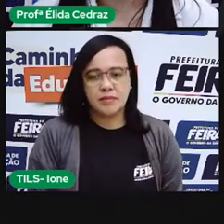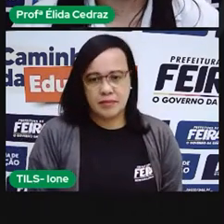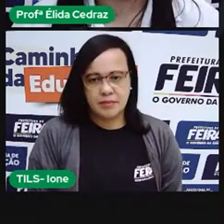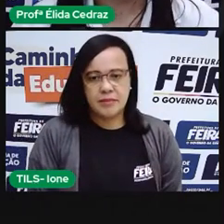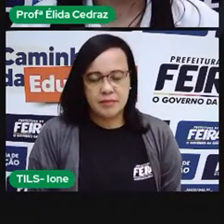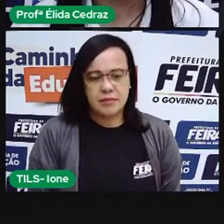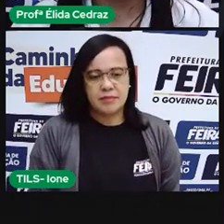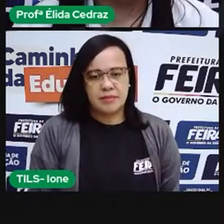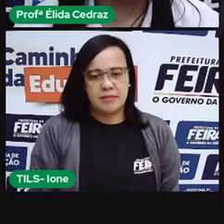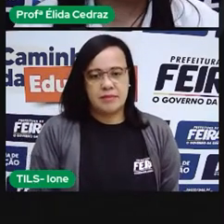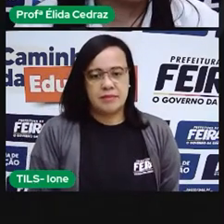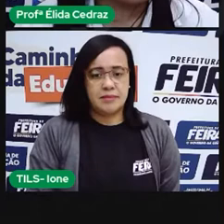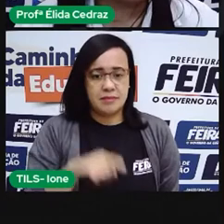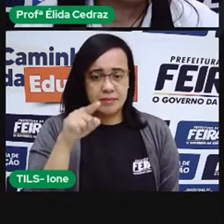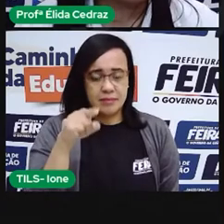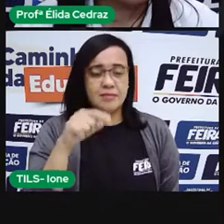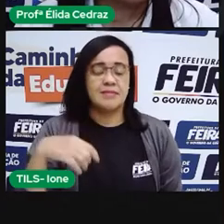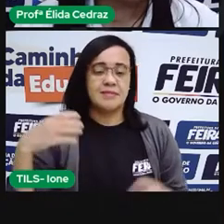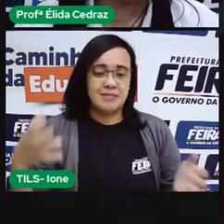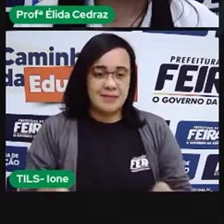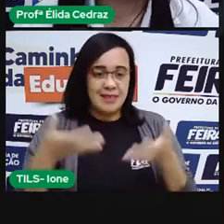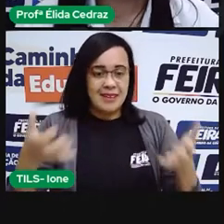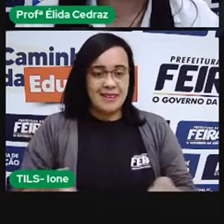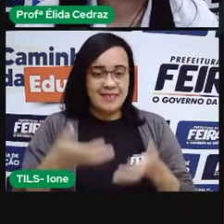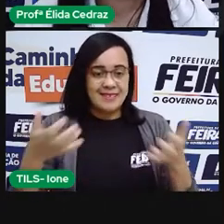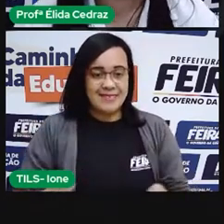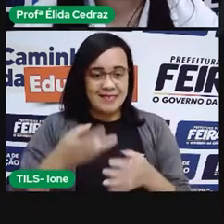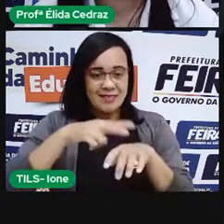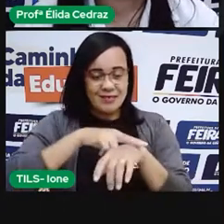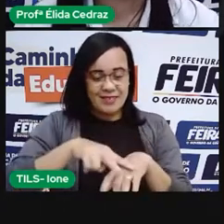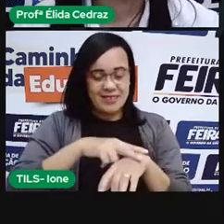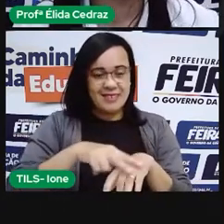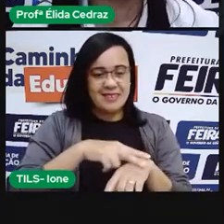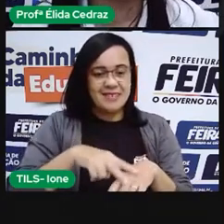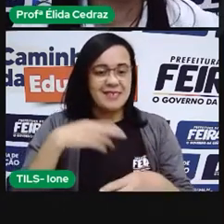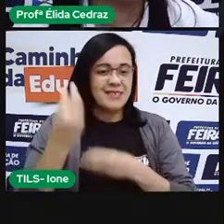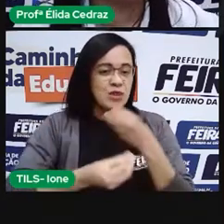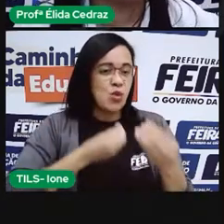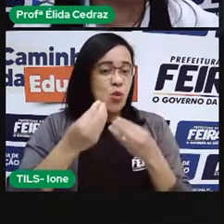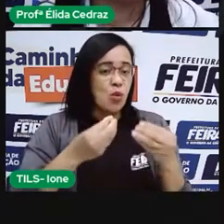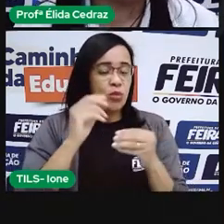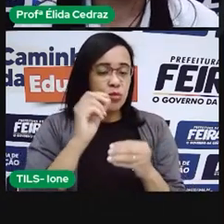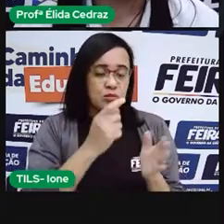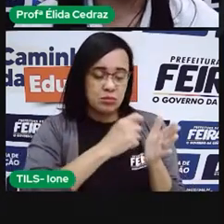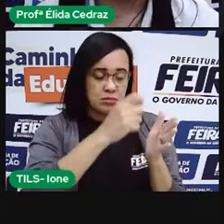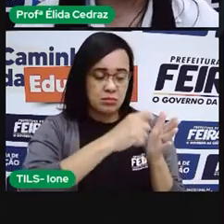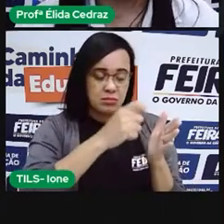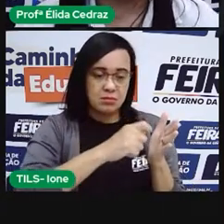O espináfre. Como nós escrevemos o nome da ecófala I?